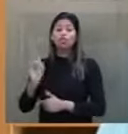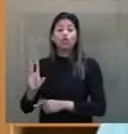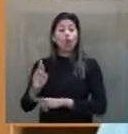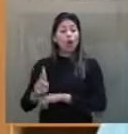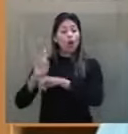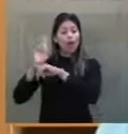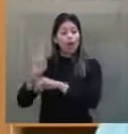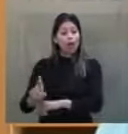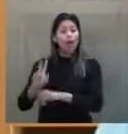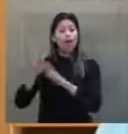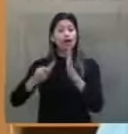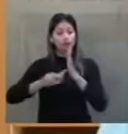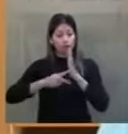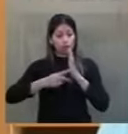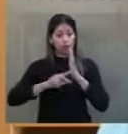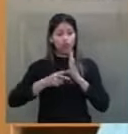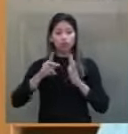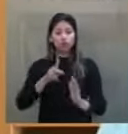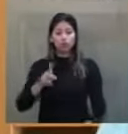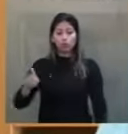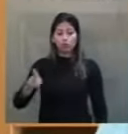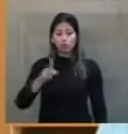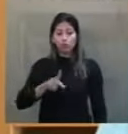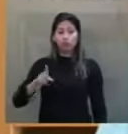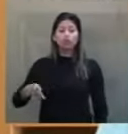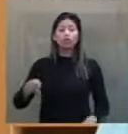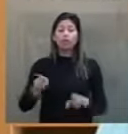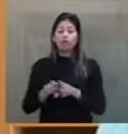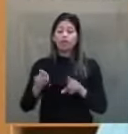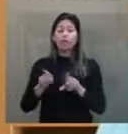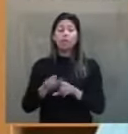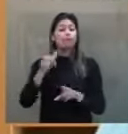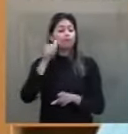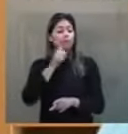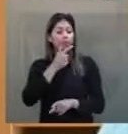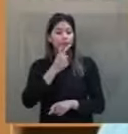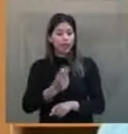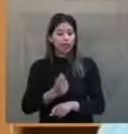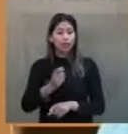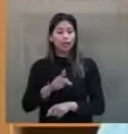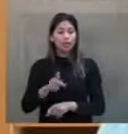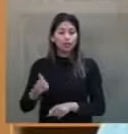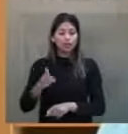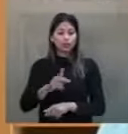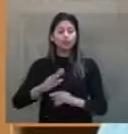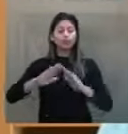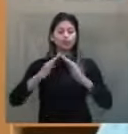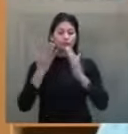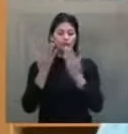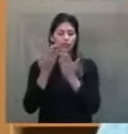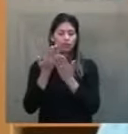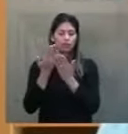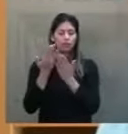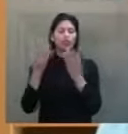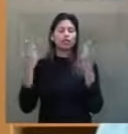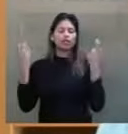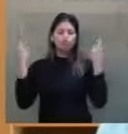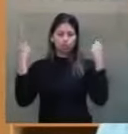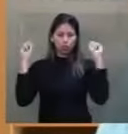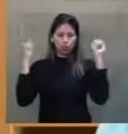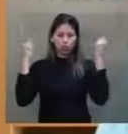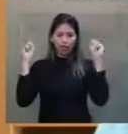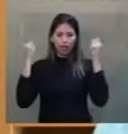sindical dos professores e professoras de educação física, mas também na